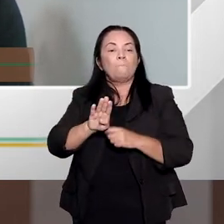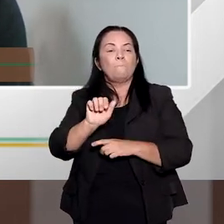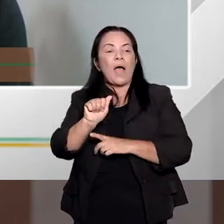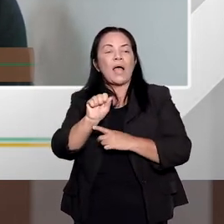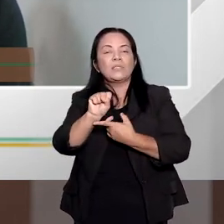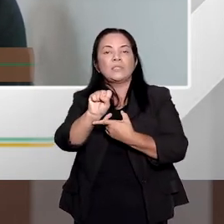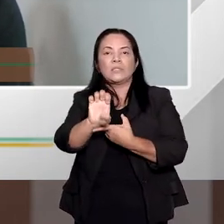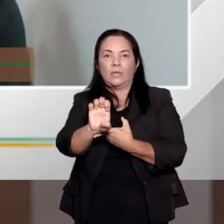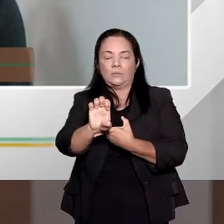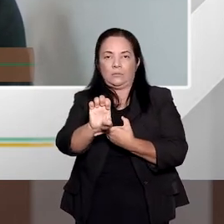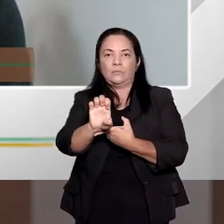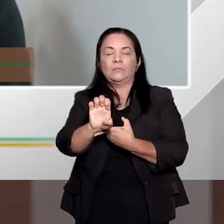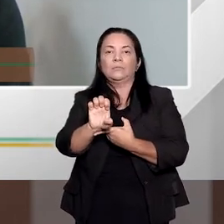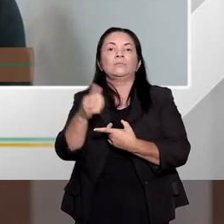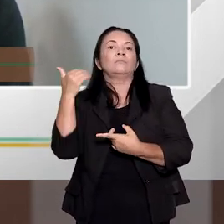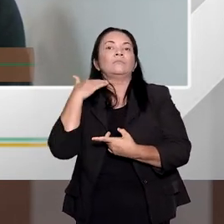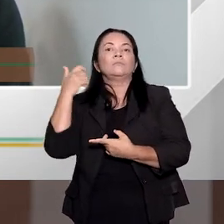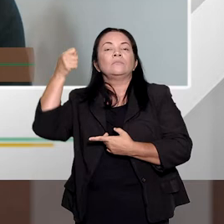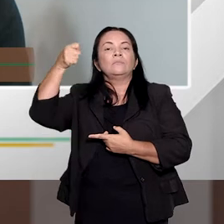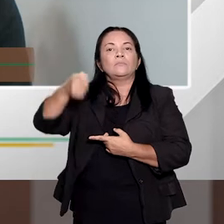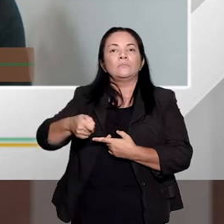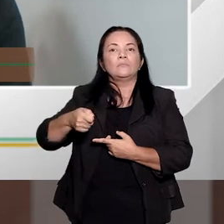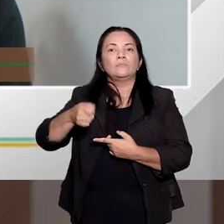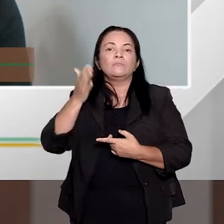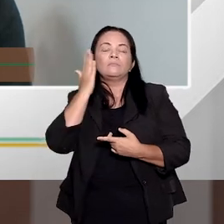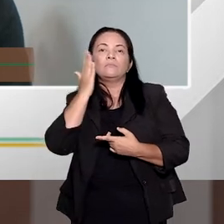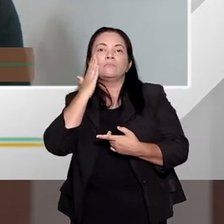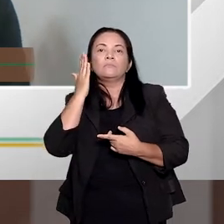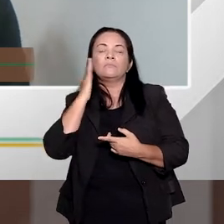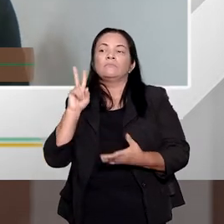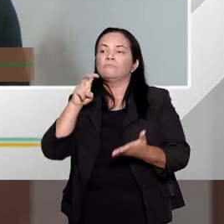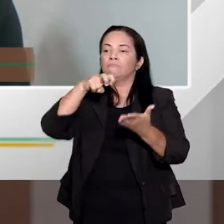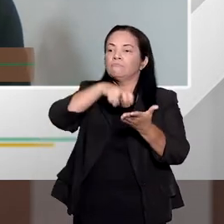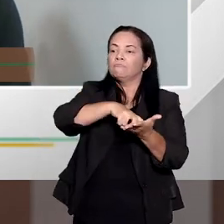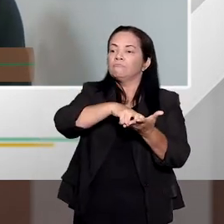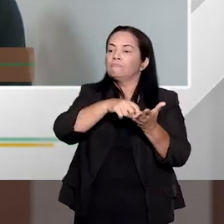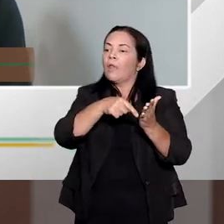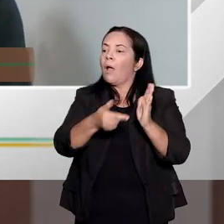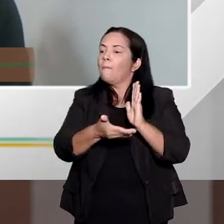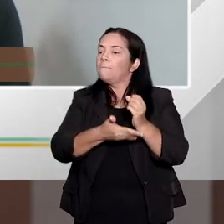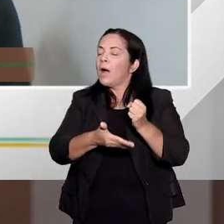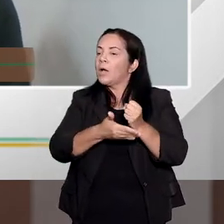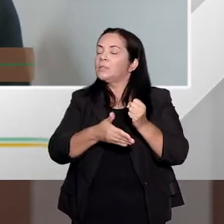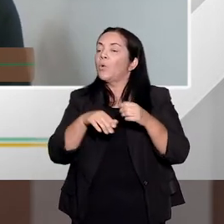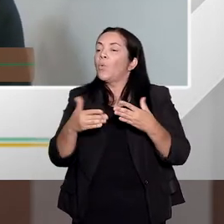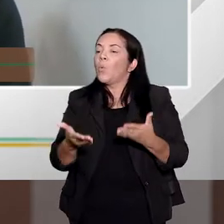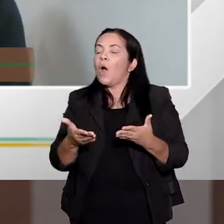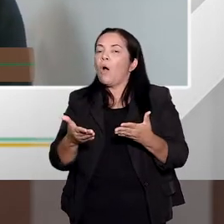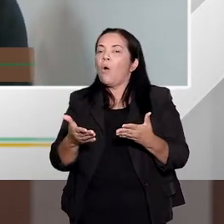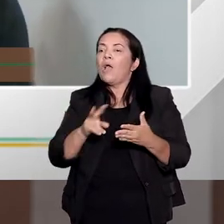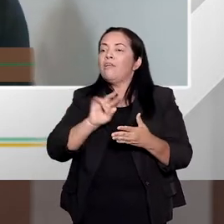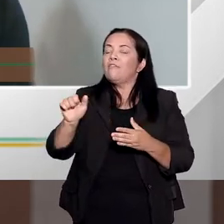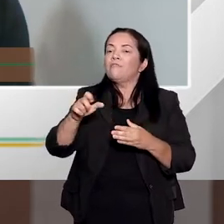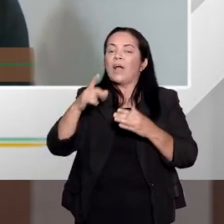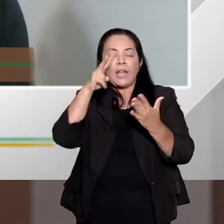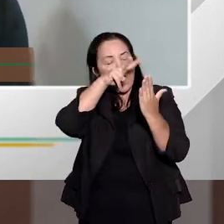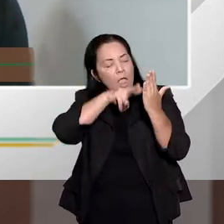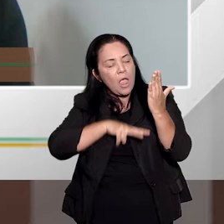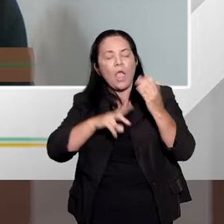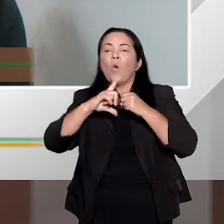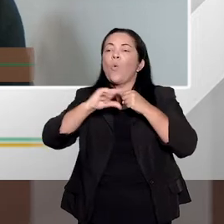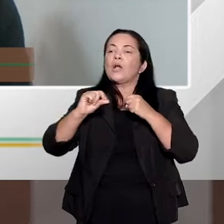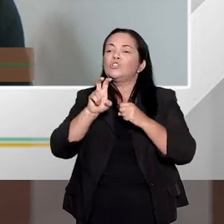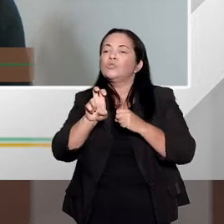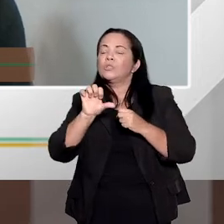ele vai ter que chegar ali numa pena que ele vai partir de base. E, é claro, ele vai olhar para o artigo 59.